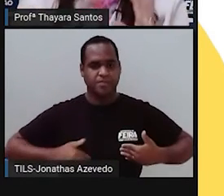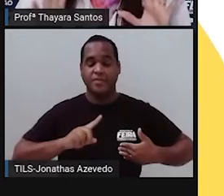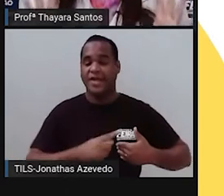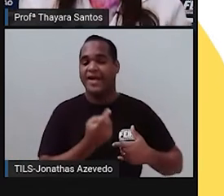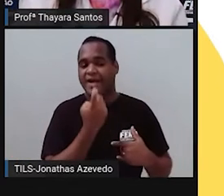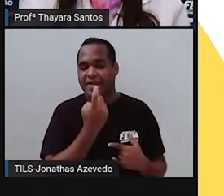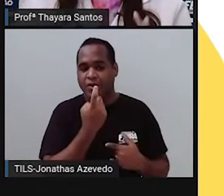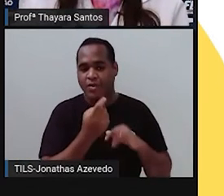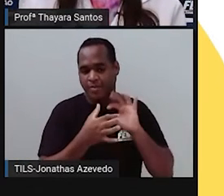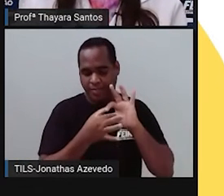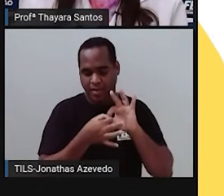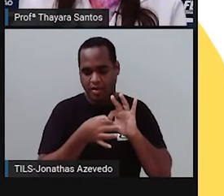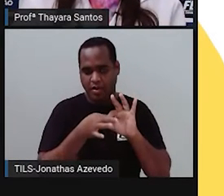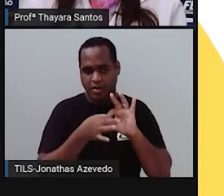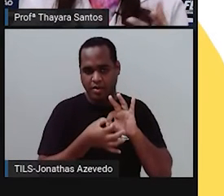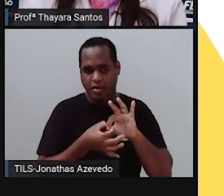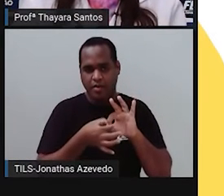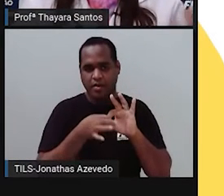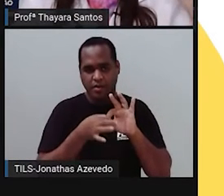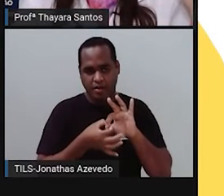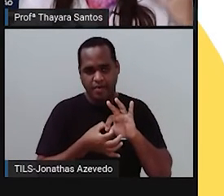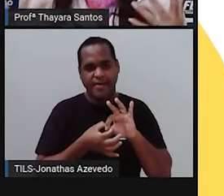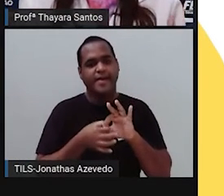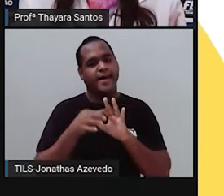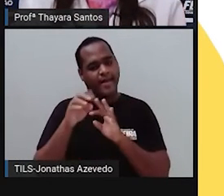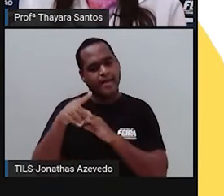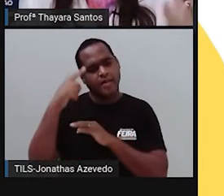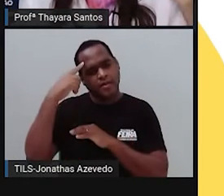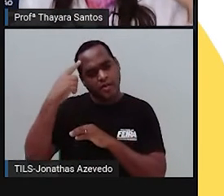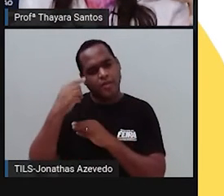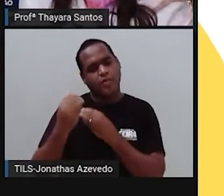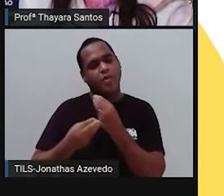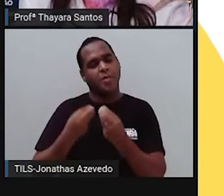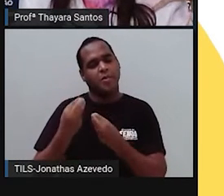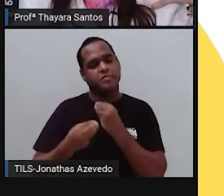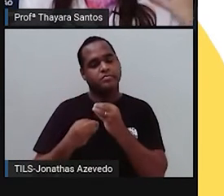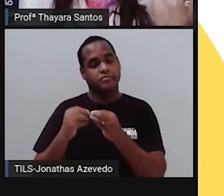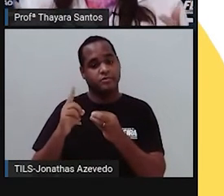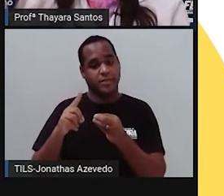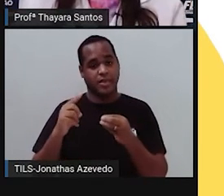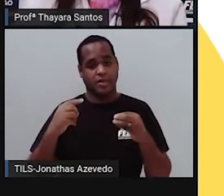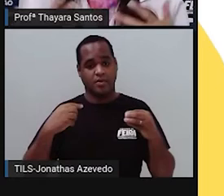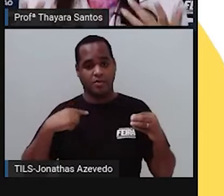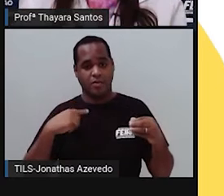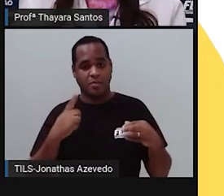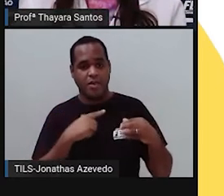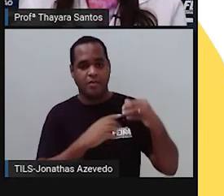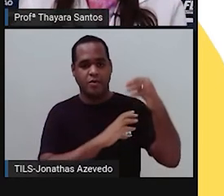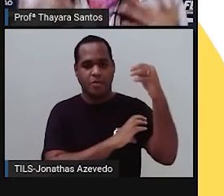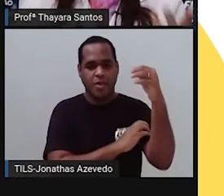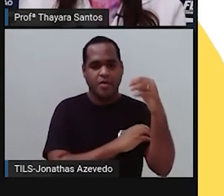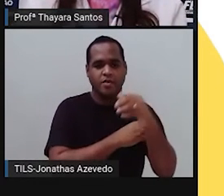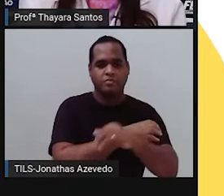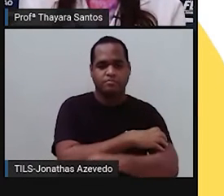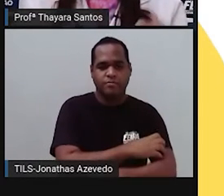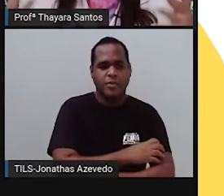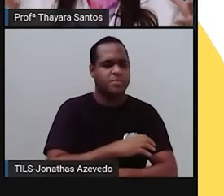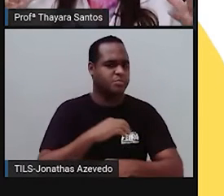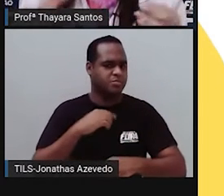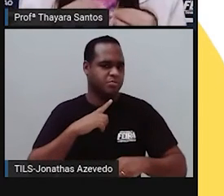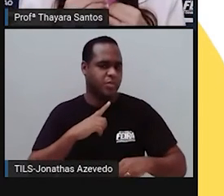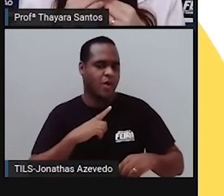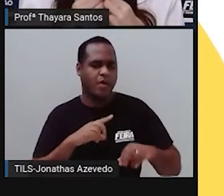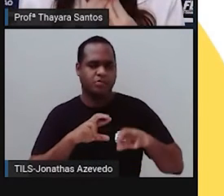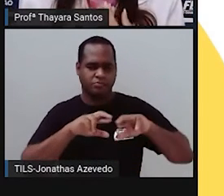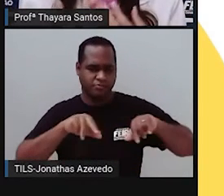ossos, a gente chama de músculo estriado esquelético. Se esses músculos aqui do bíceps, do tríceps, do quadríceps, né?